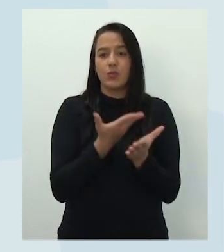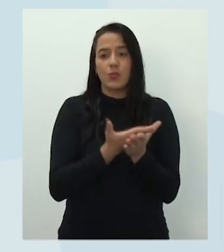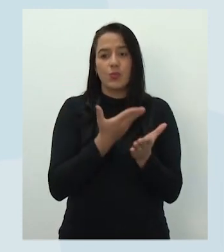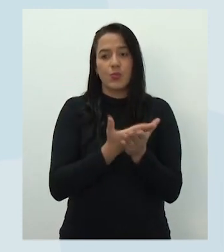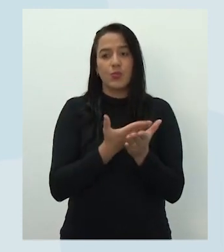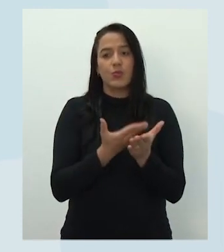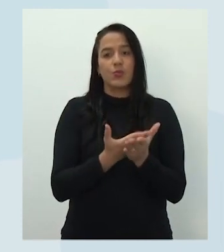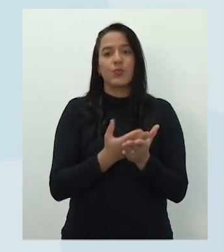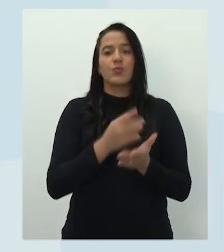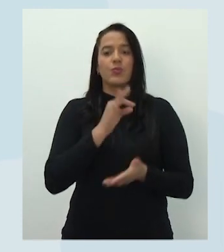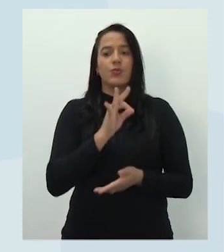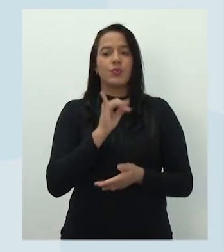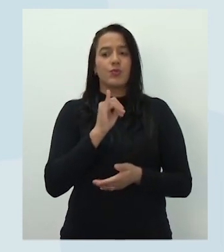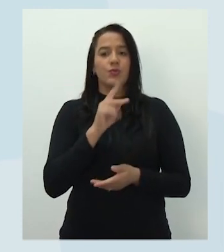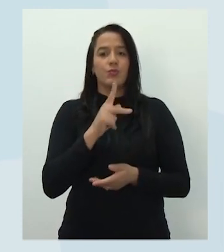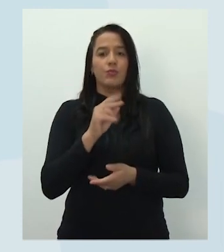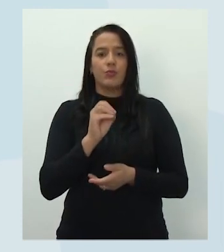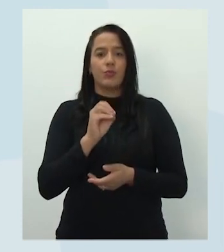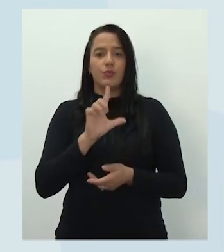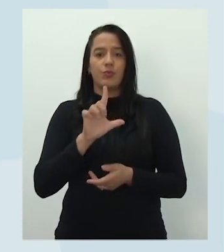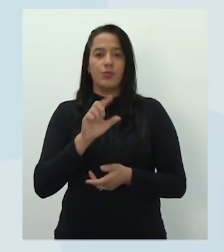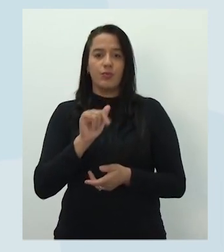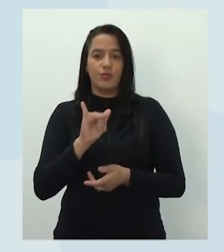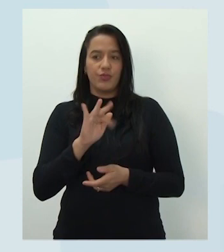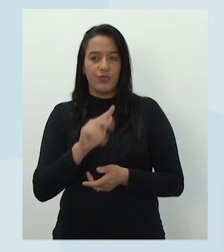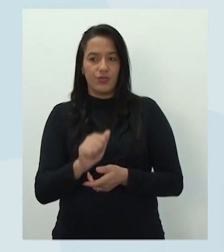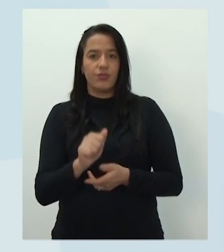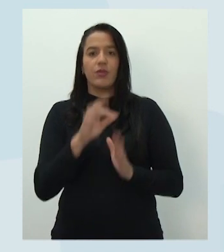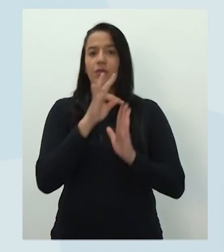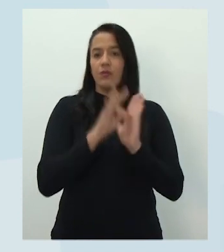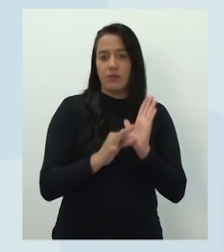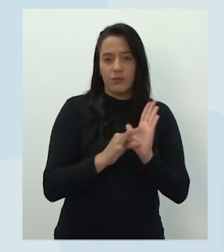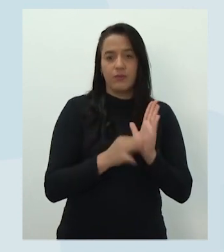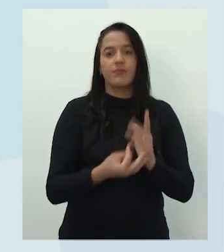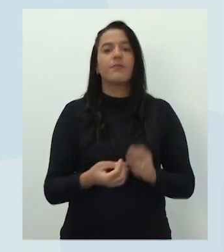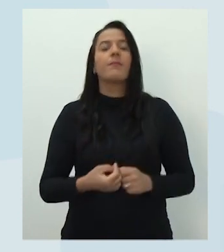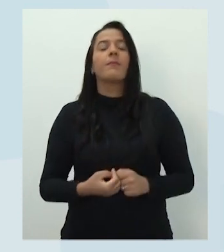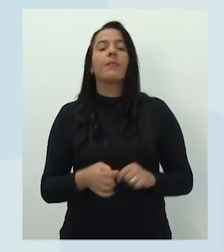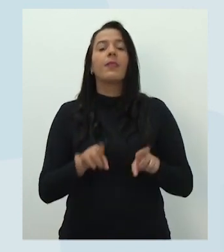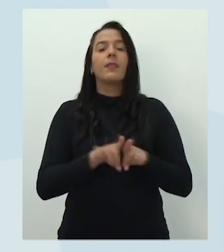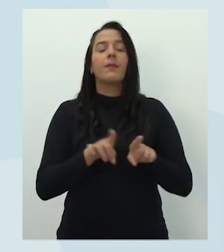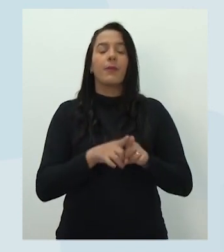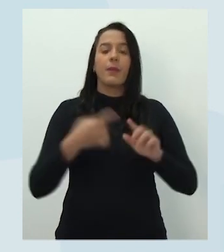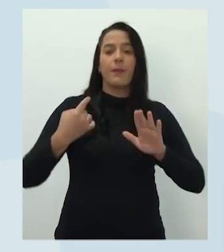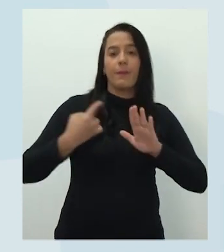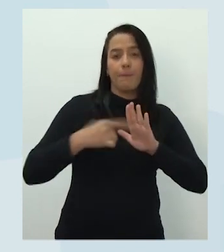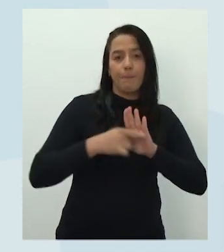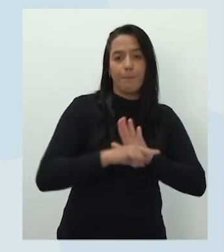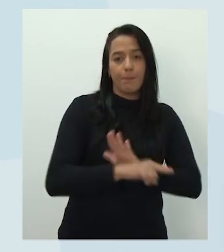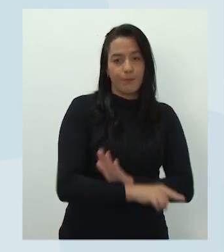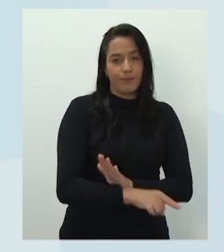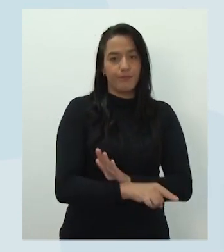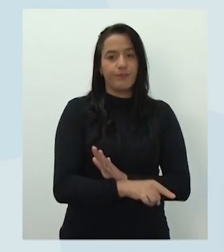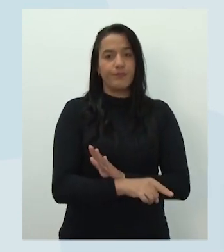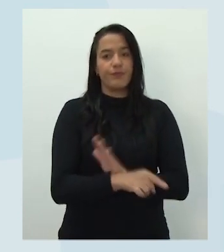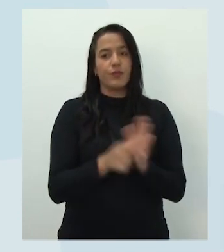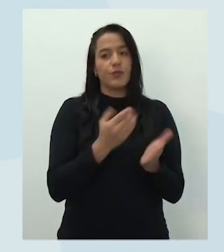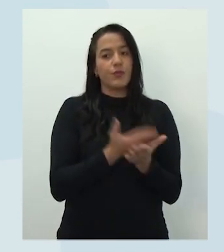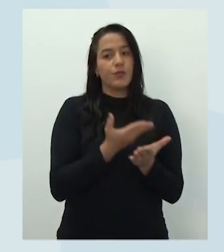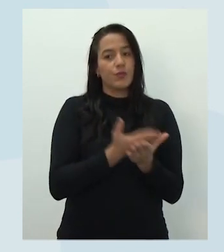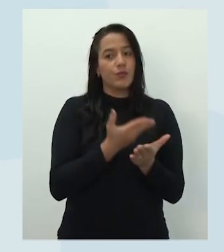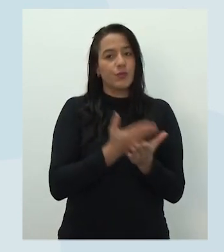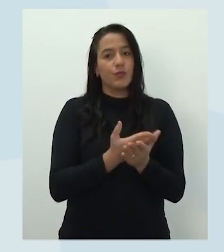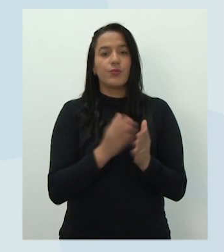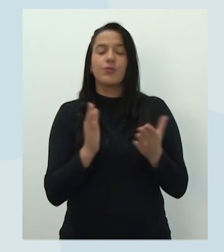tipologia textual. Aprofundar os estudos sobre gêneros textuais. Aliás, vocês já conhecem